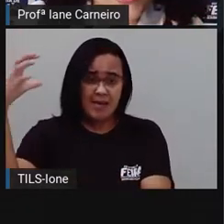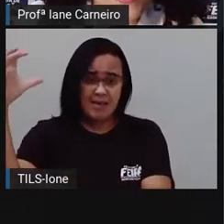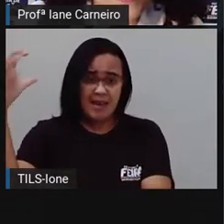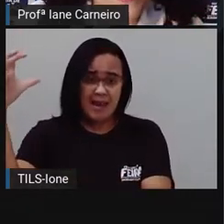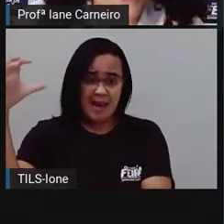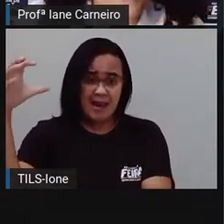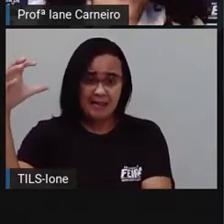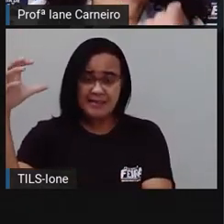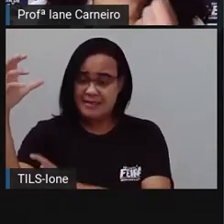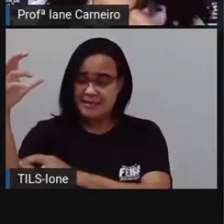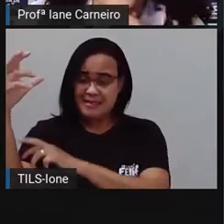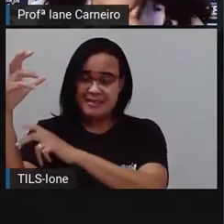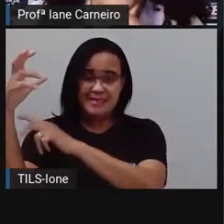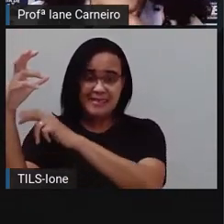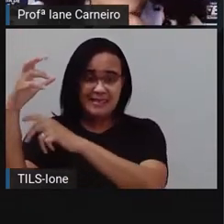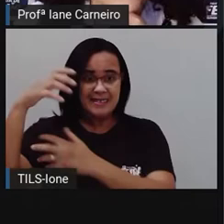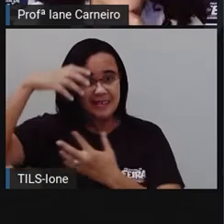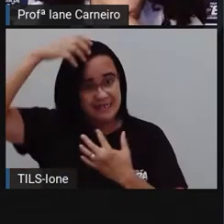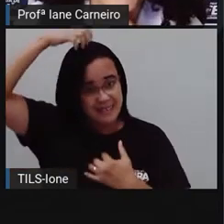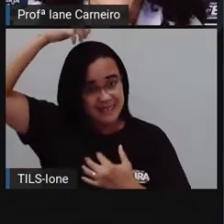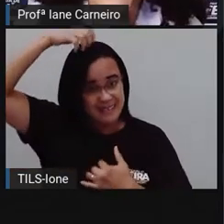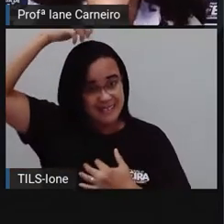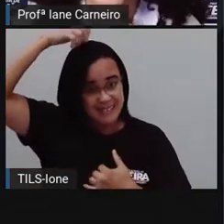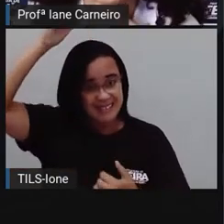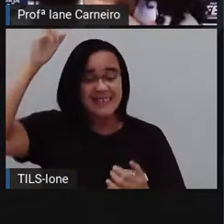conhece aqui. Na nossa região.